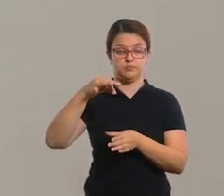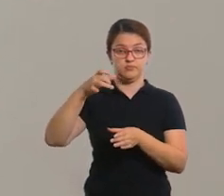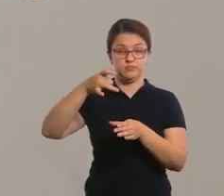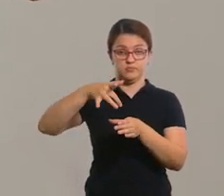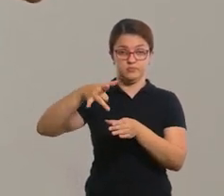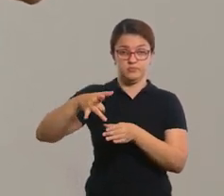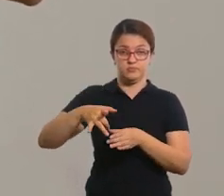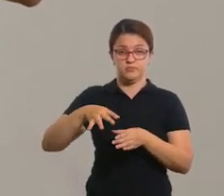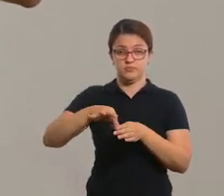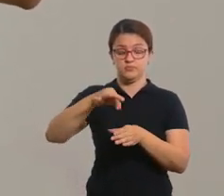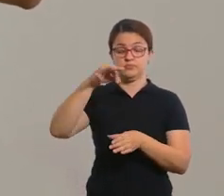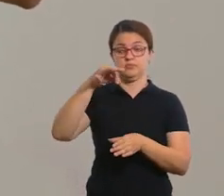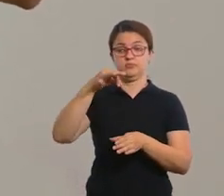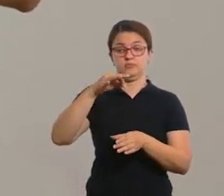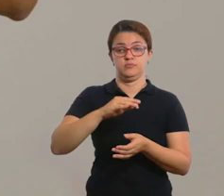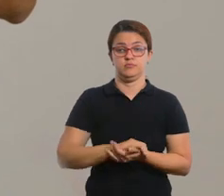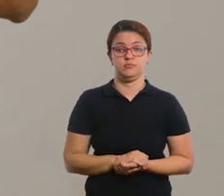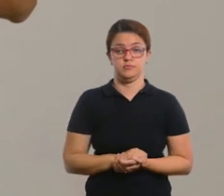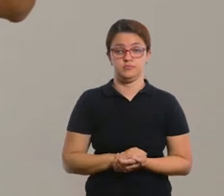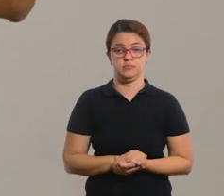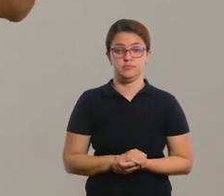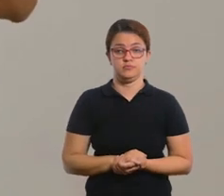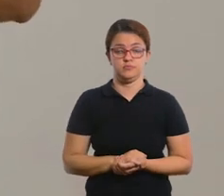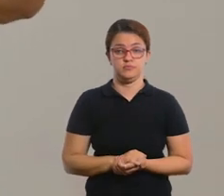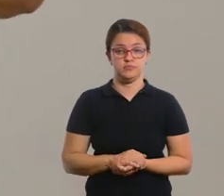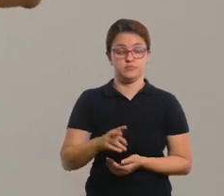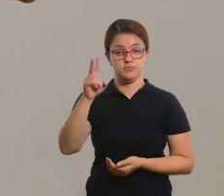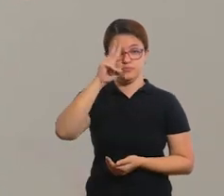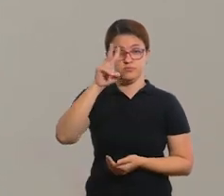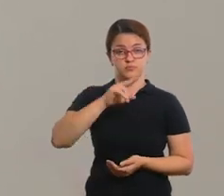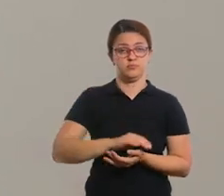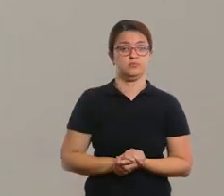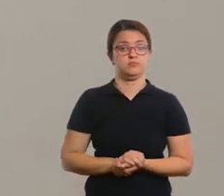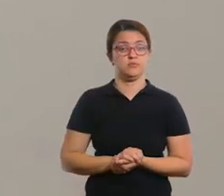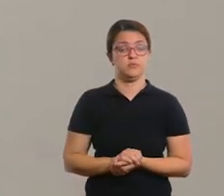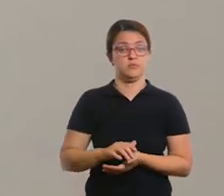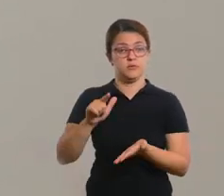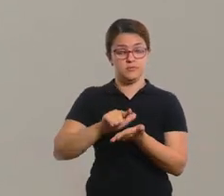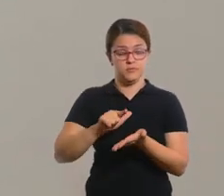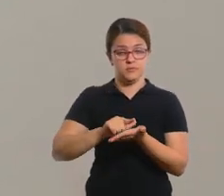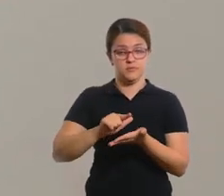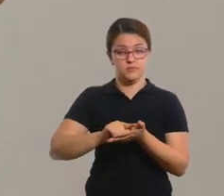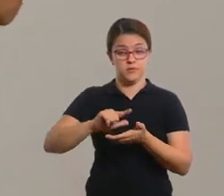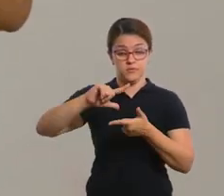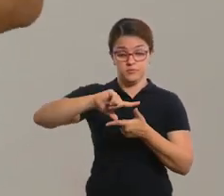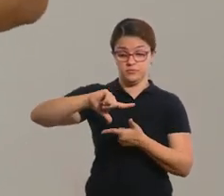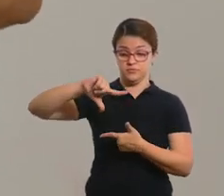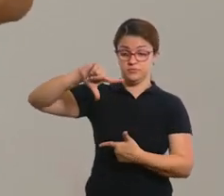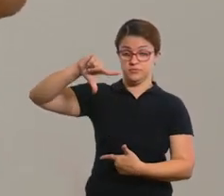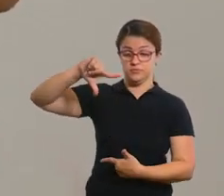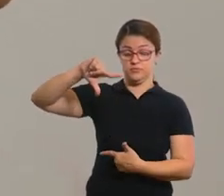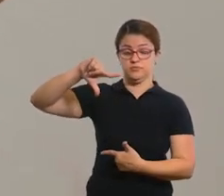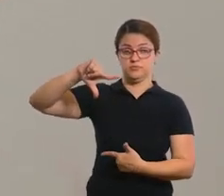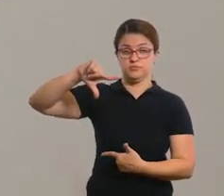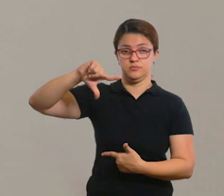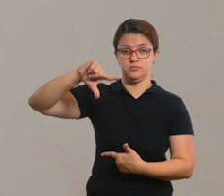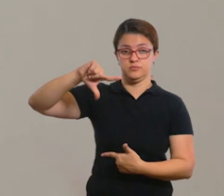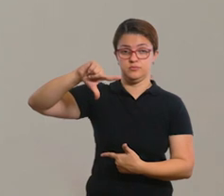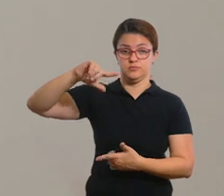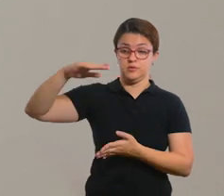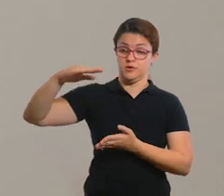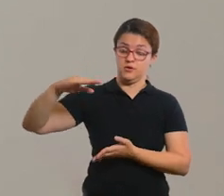coloca dentro do saquinho para a gente poder sortear para a criança, tá? Aqueles papéis em forma grande, um desenho grande, você vai colar